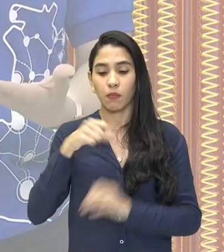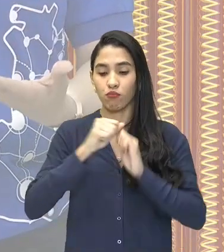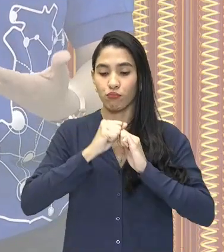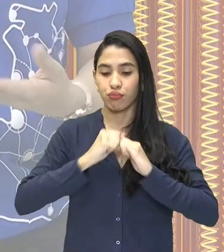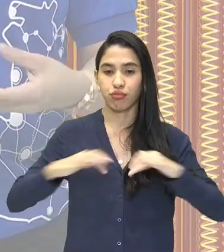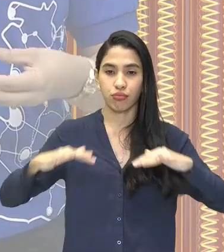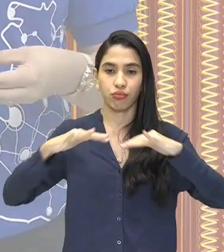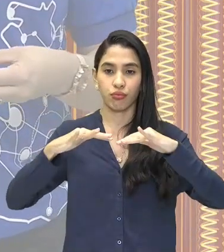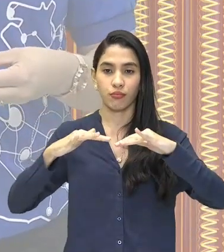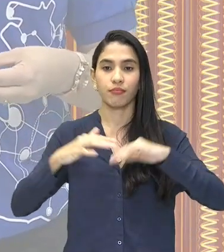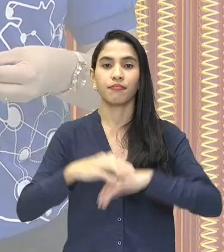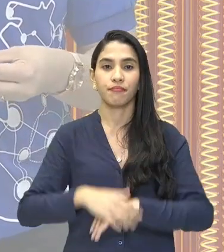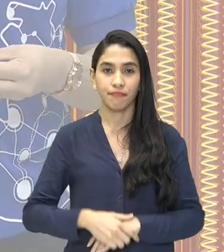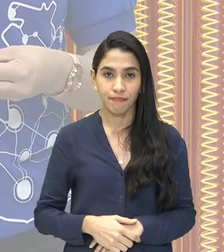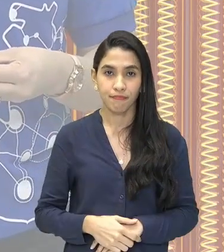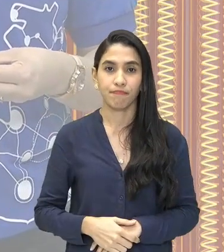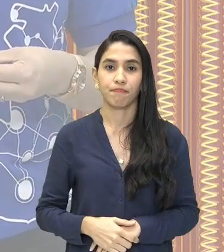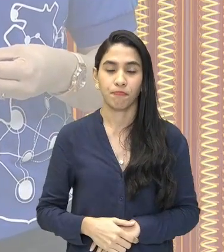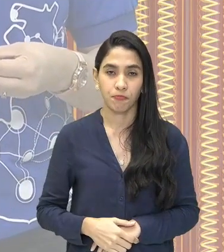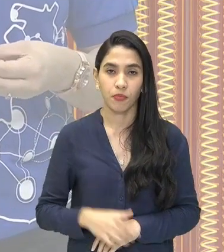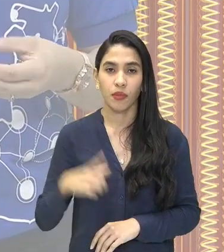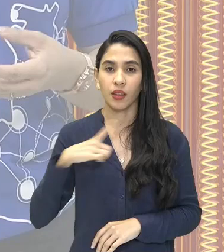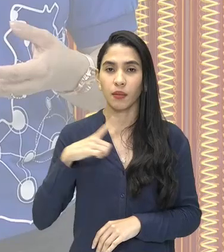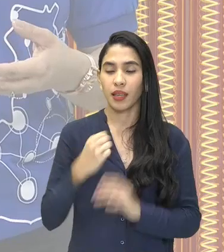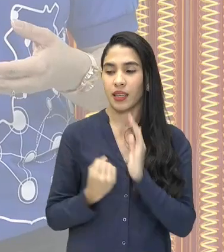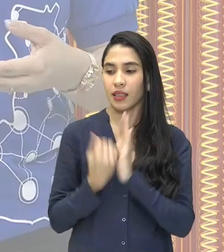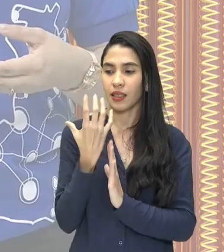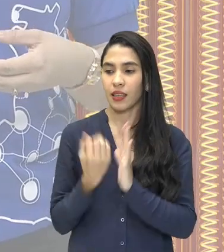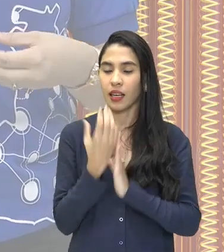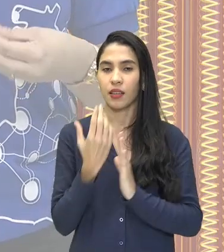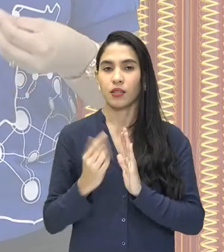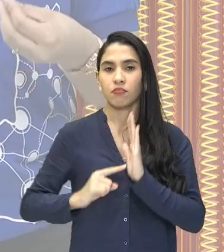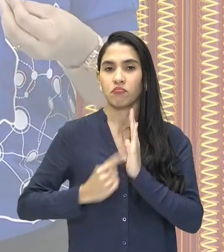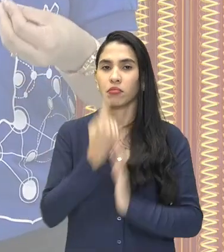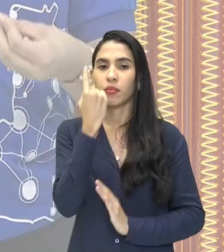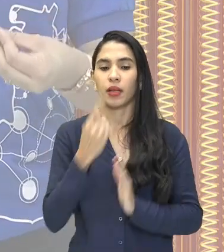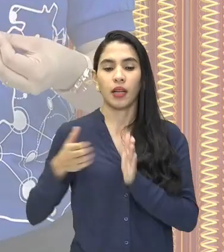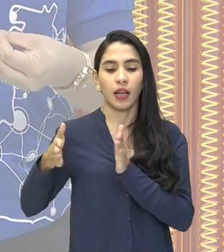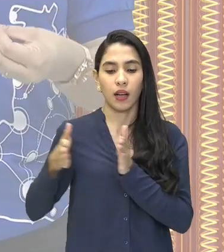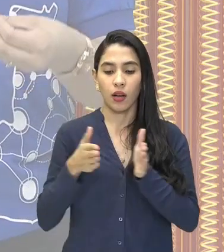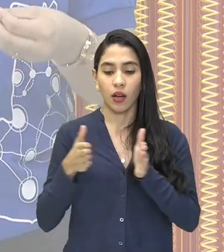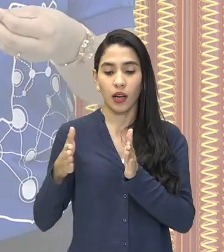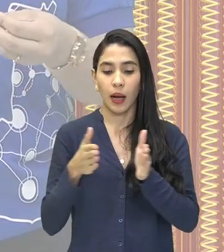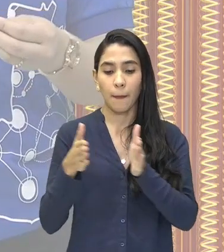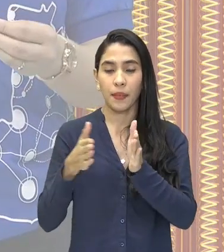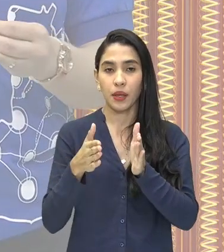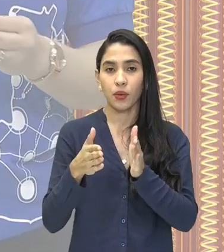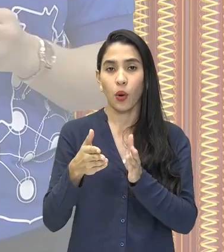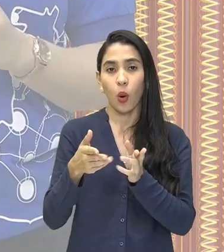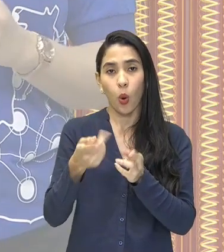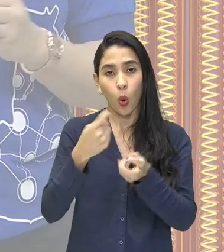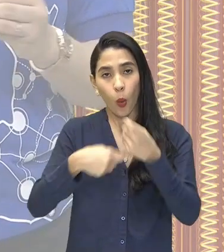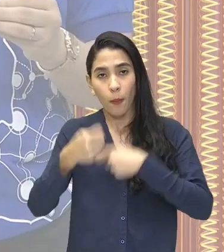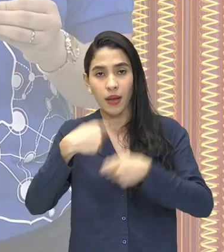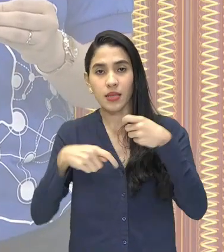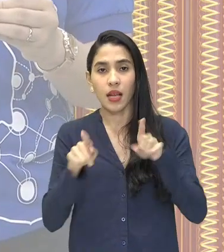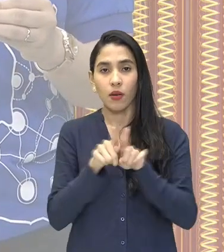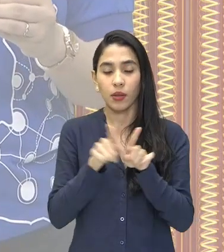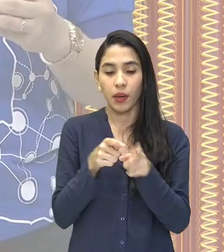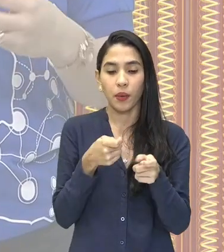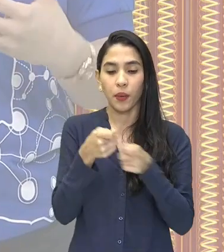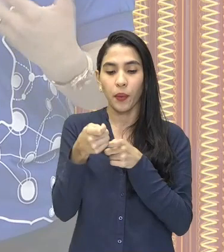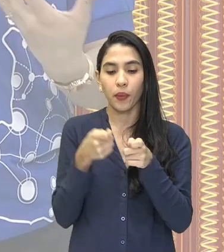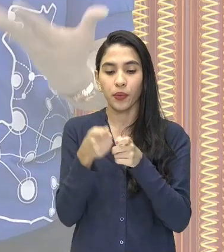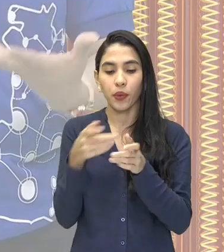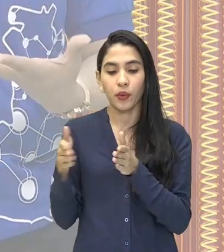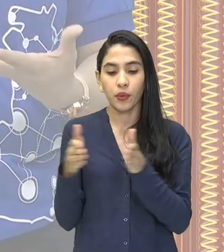comercial, em que surgiram também ali as primeiras rotas comerciais e também o controle dessas rotas